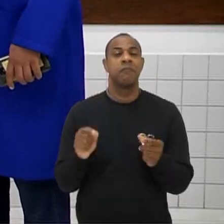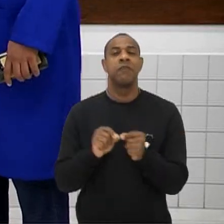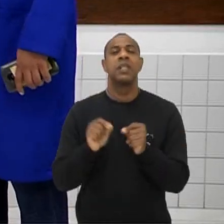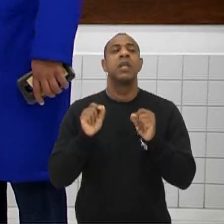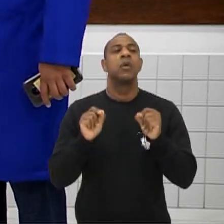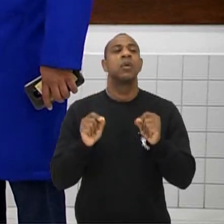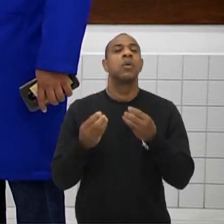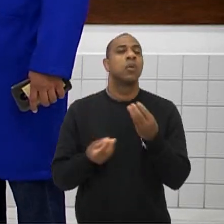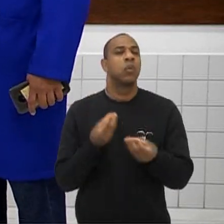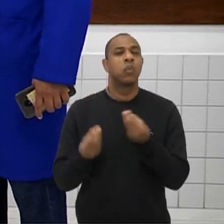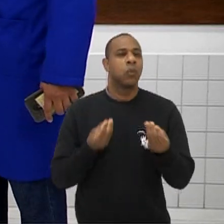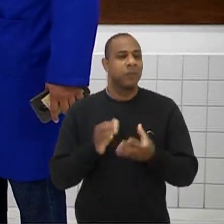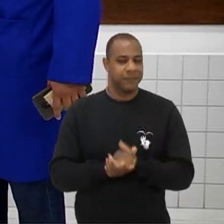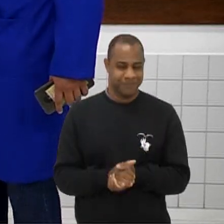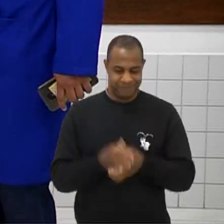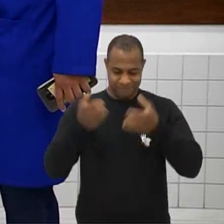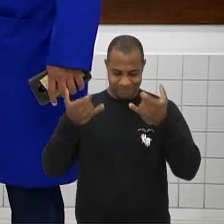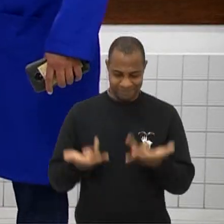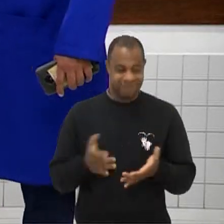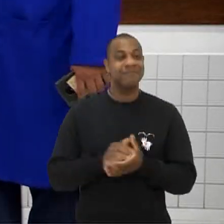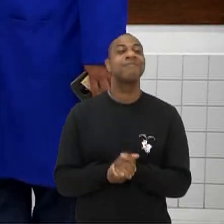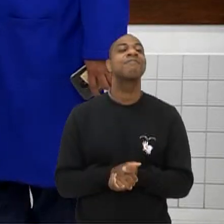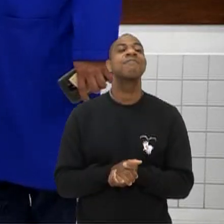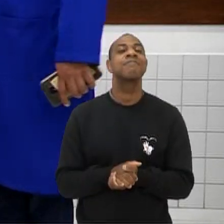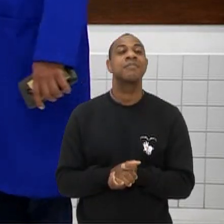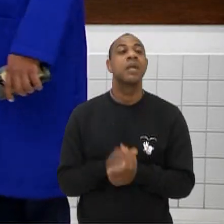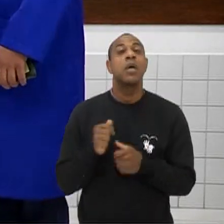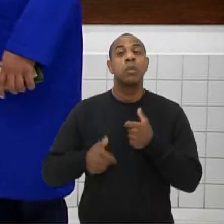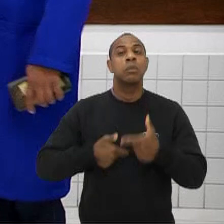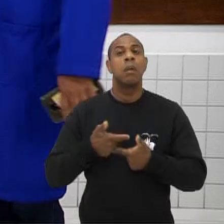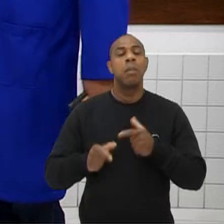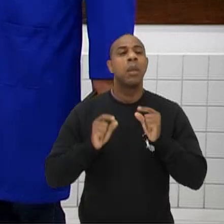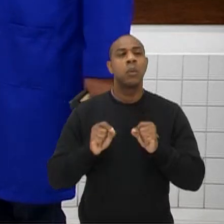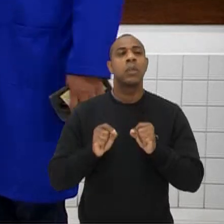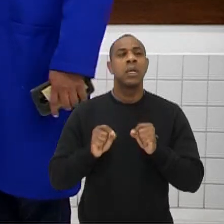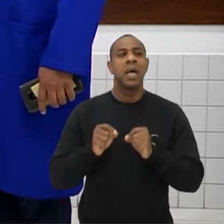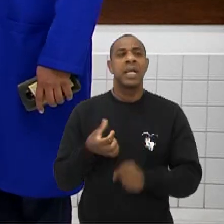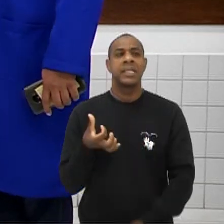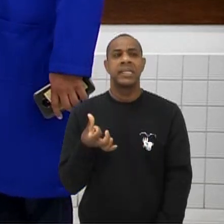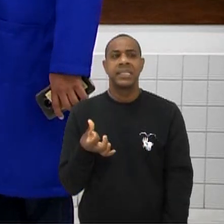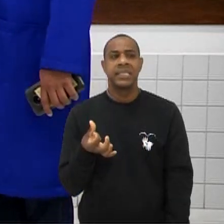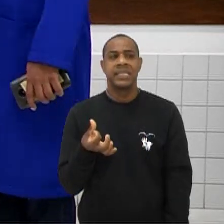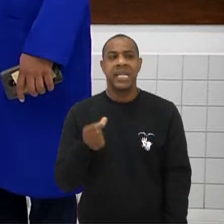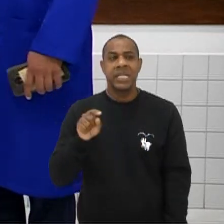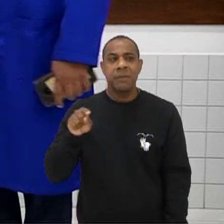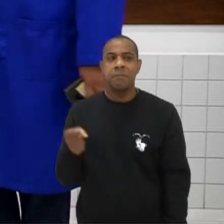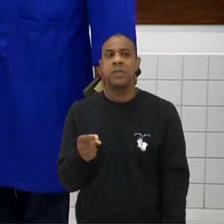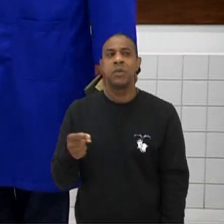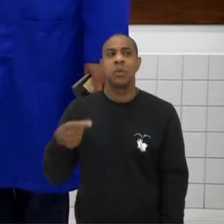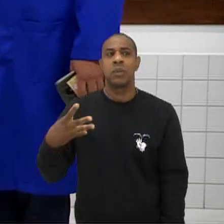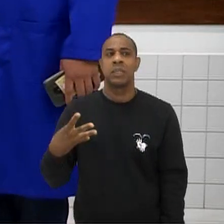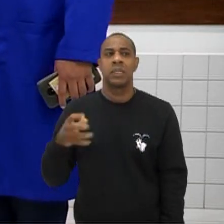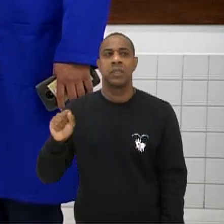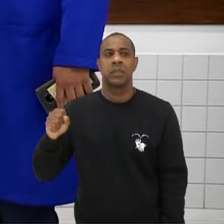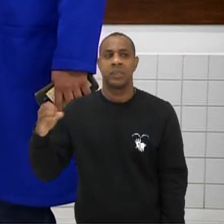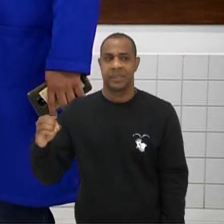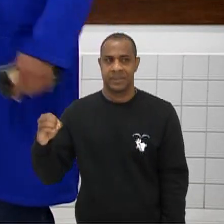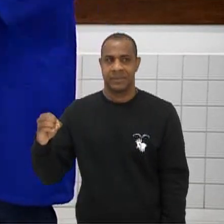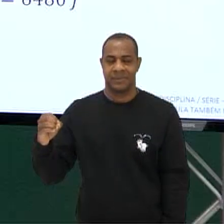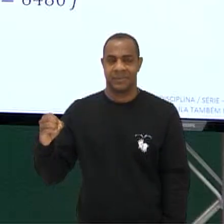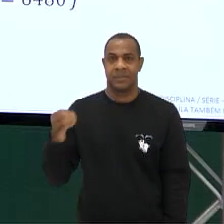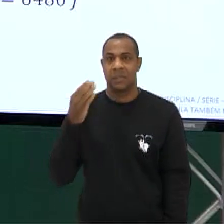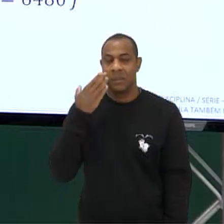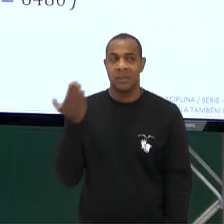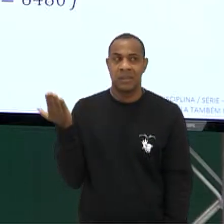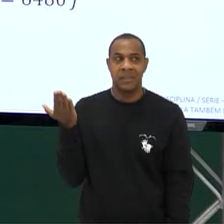fazer aqui Hugo Dá mais uns cliques Para nós aí Cara Então quer dizer Que o trabalho É de 6.480 joules Só que percebam Que lá no exercício